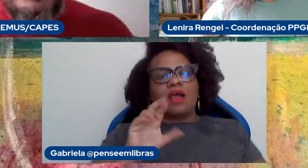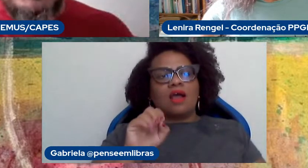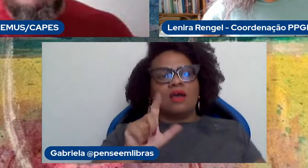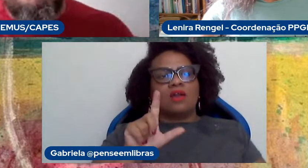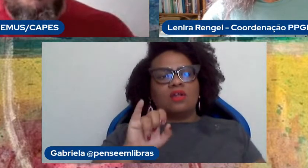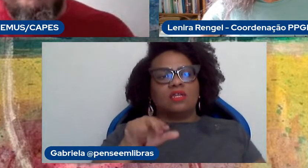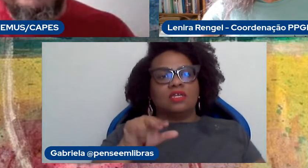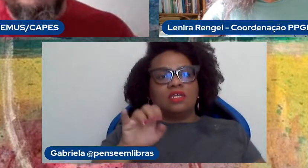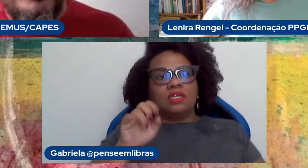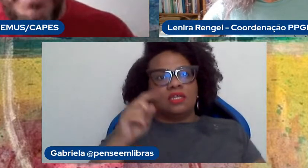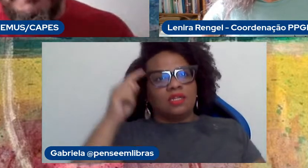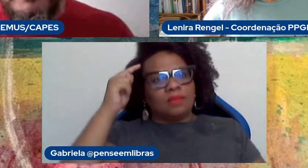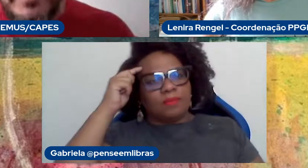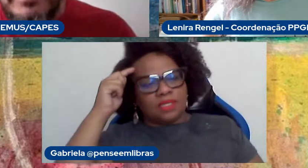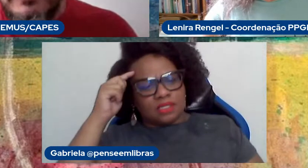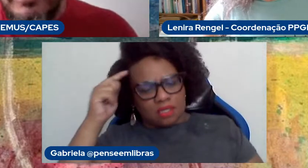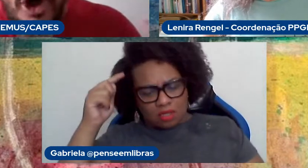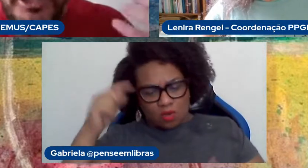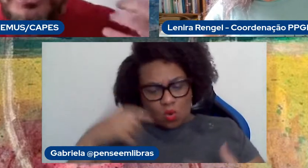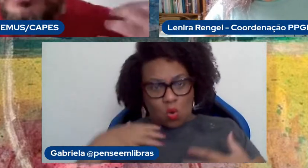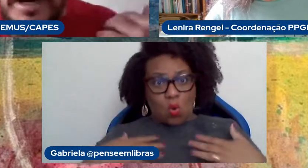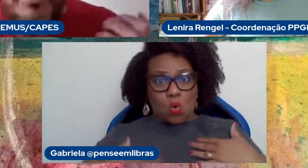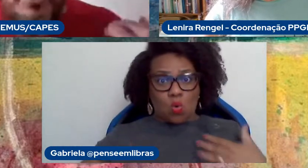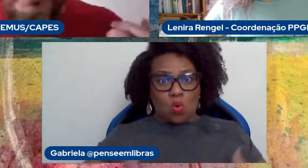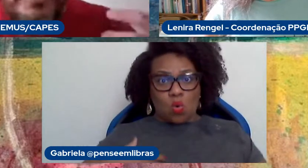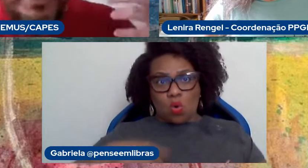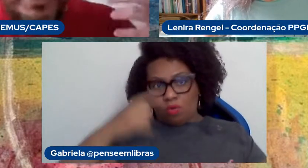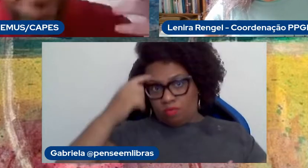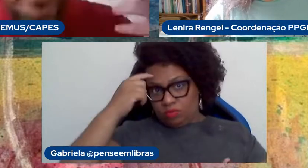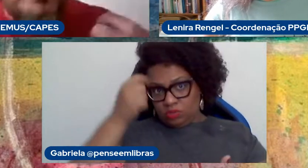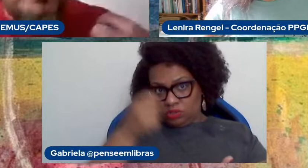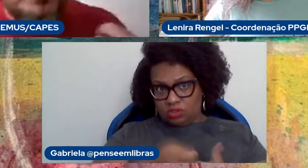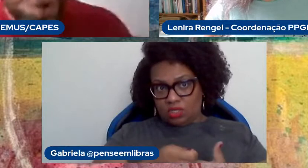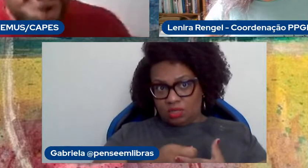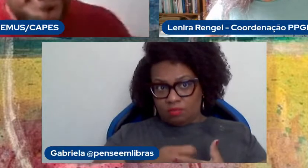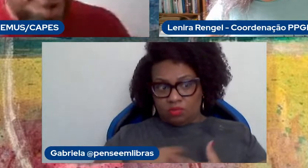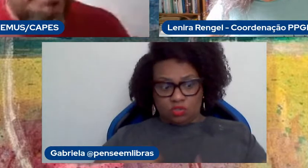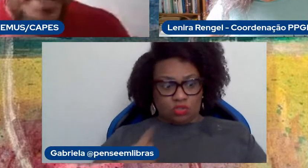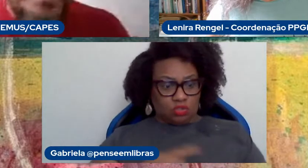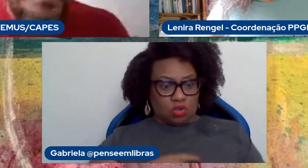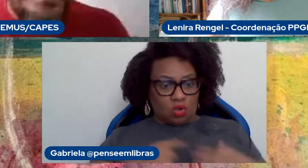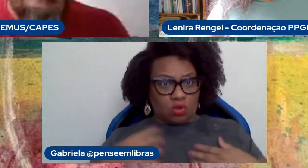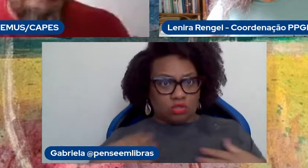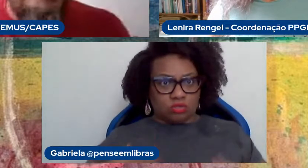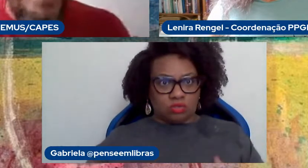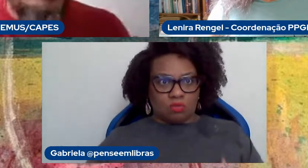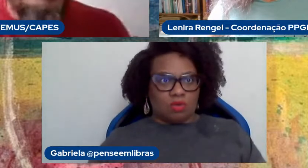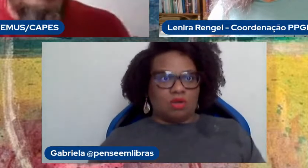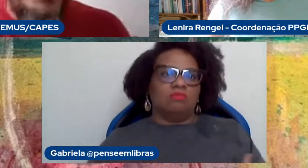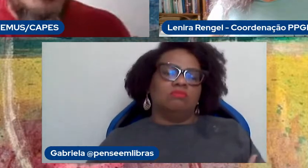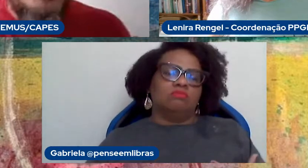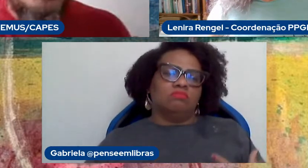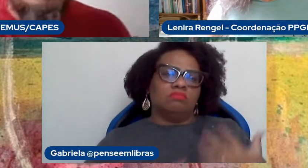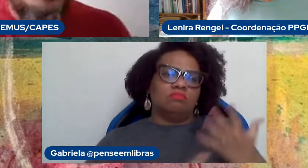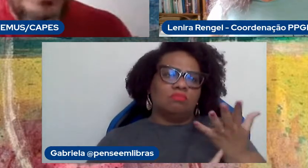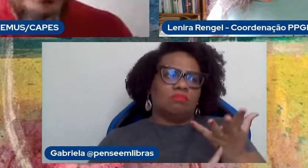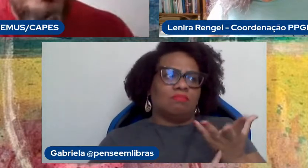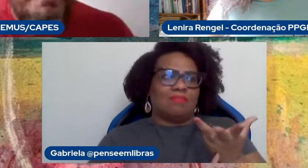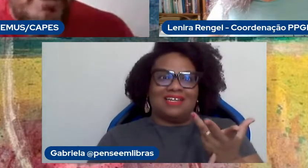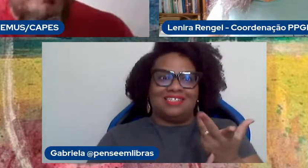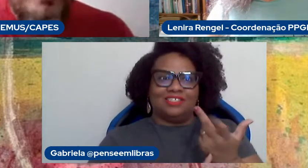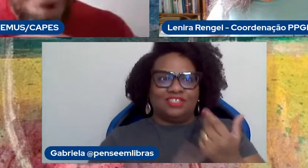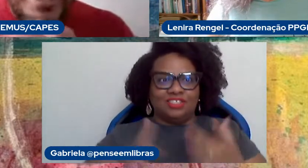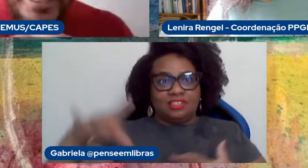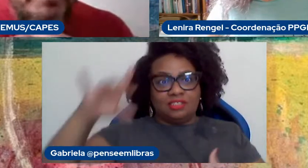decisões que o corpo toma, nós tomamos, não é o corpo, nós tomamos, e artistas performáticos vão tomar essas decisões